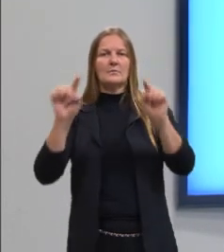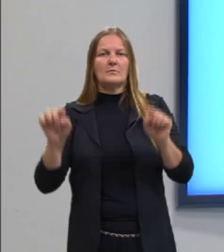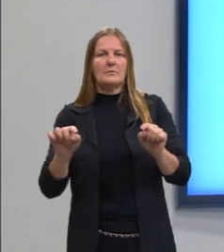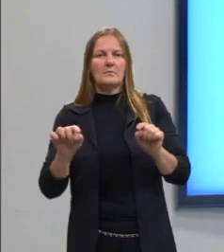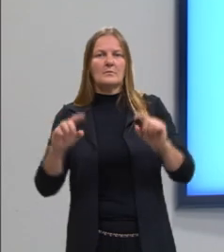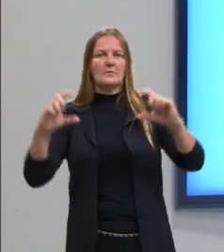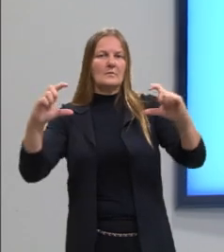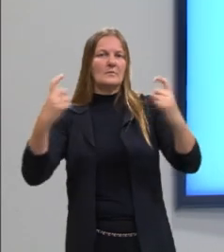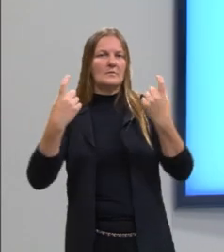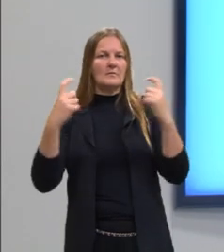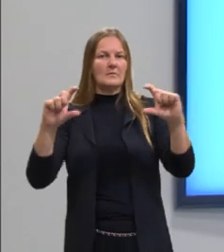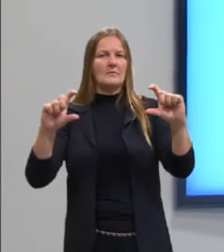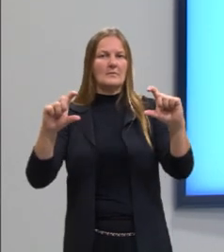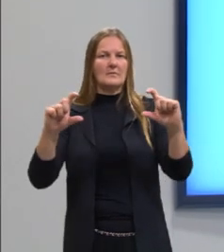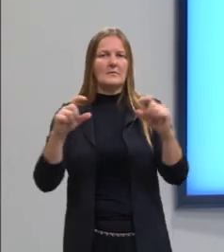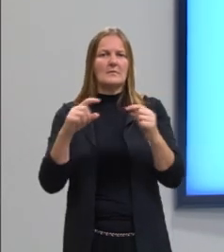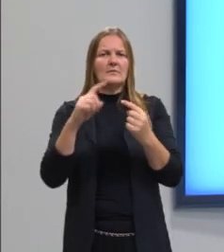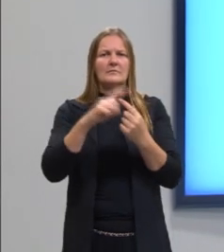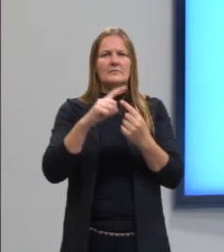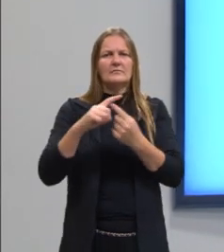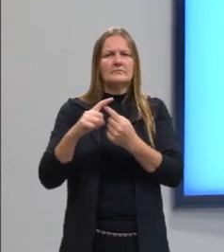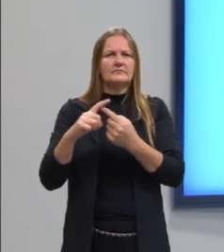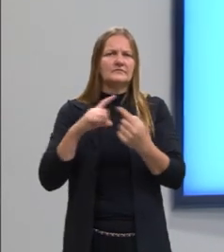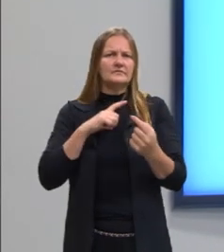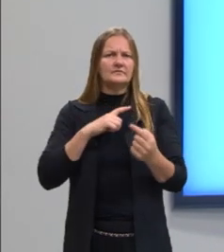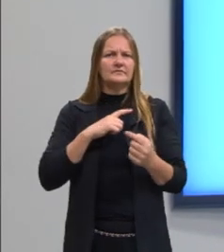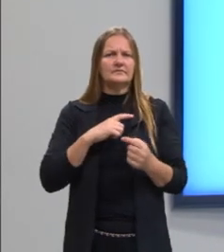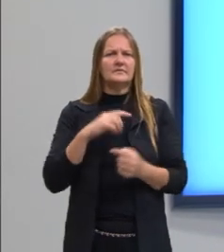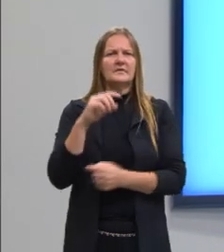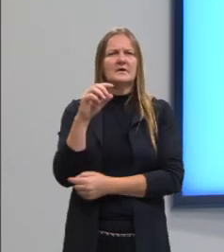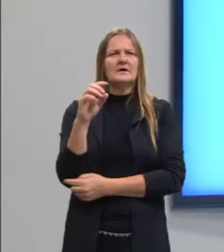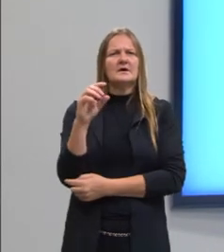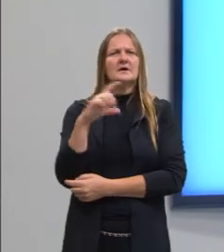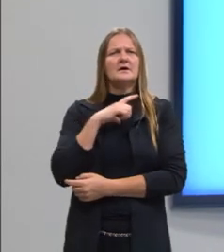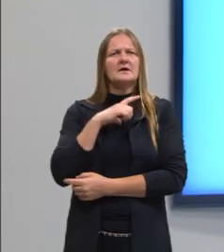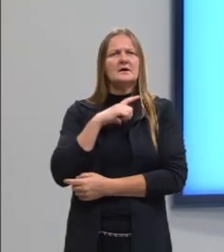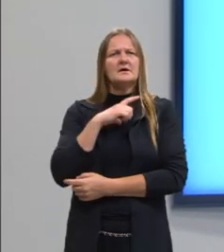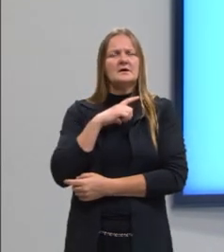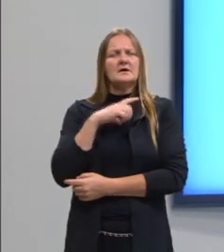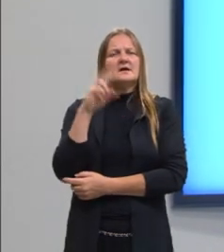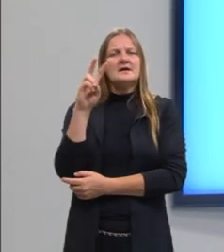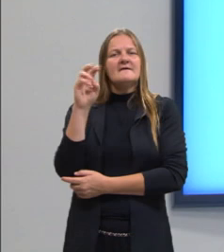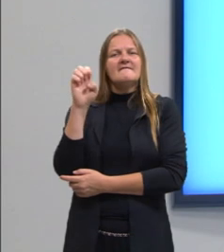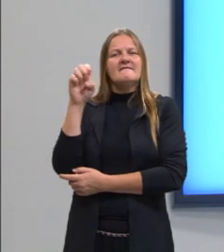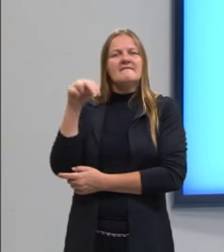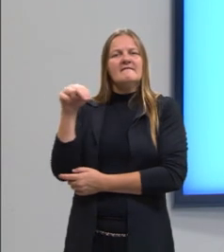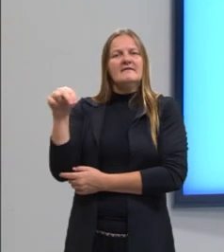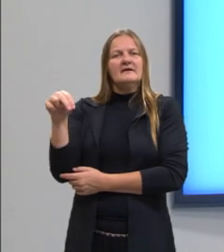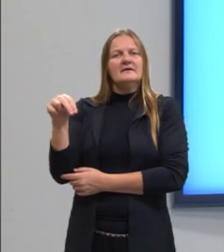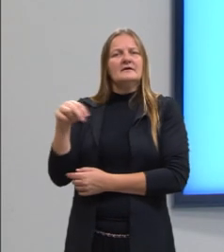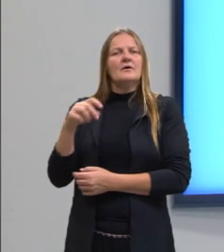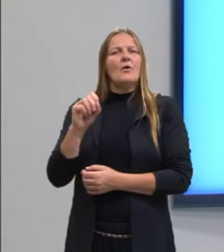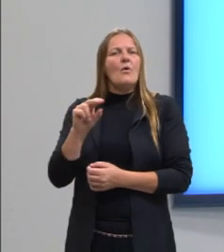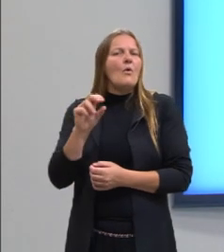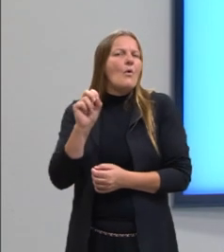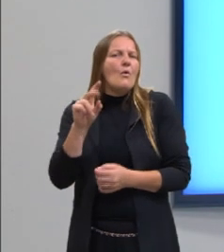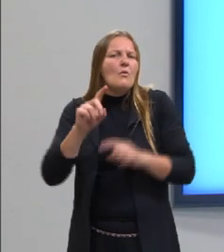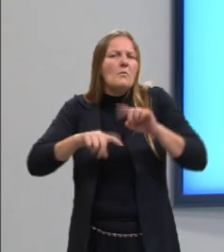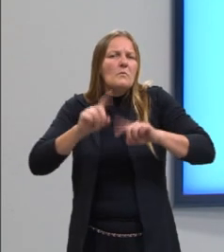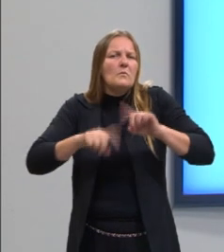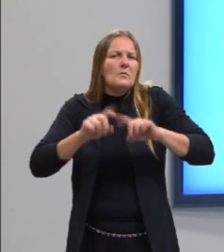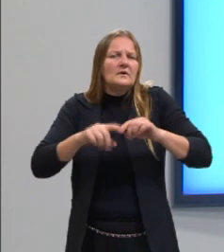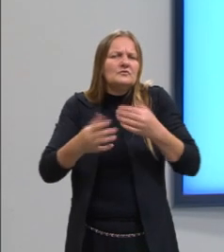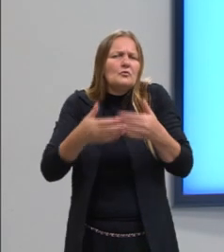colocar termo a termo, posso pensar num diagrama de V, que nós vimos em algumas aulas anteriores, ou posso pensar numa coleção de objetos